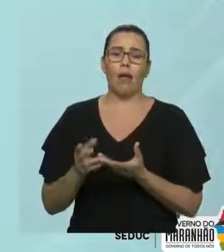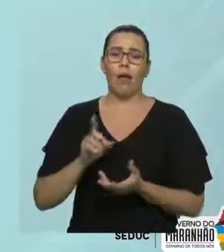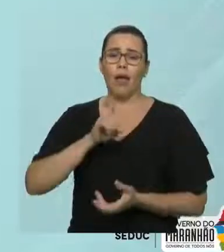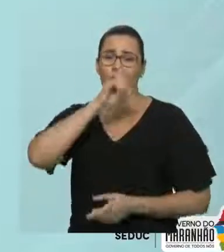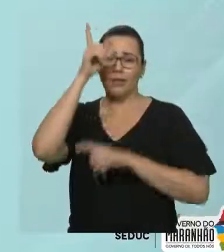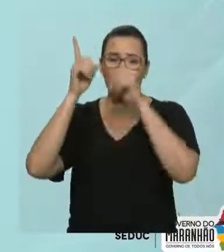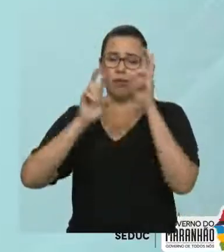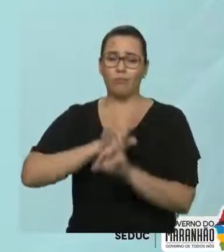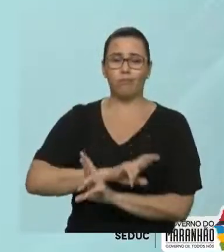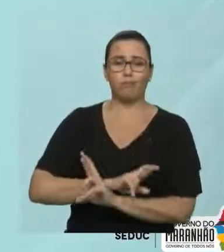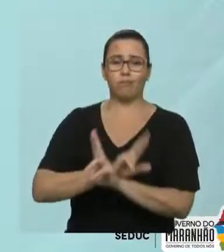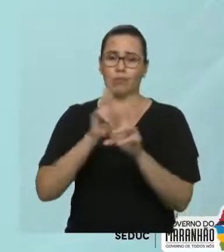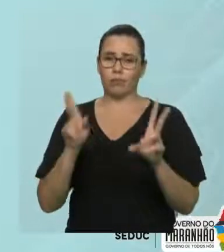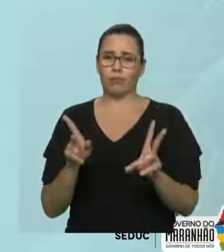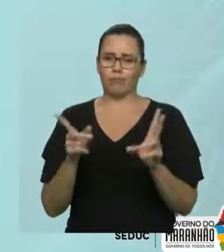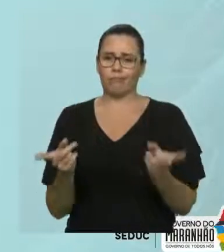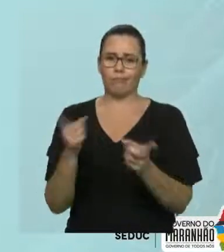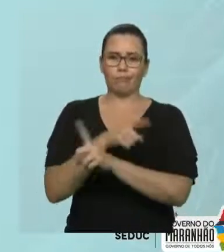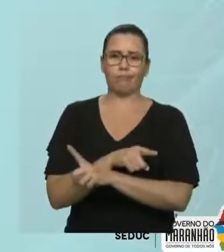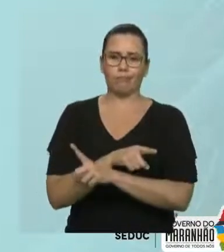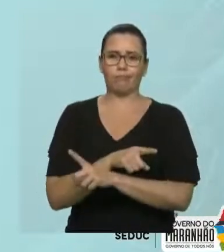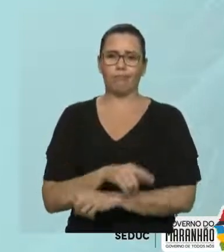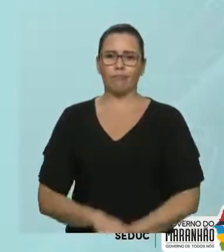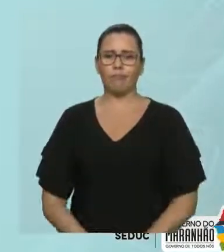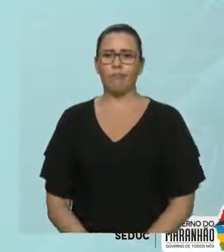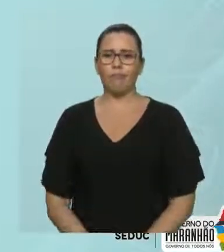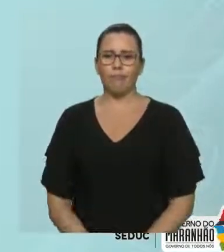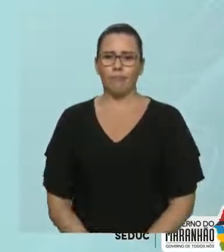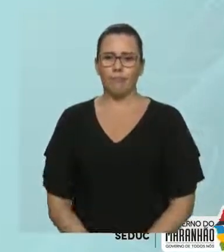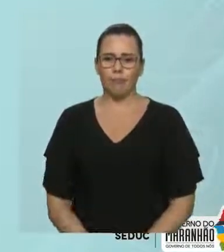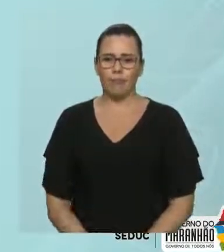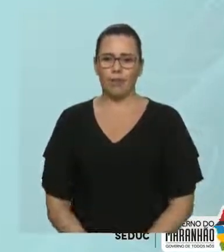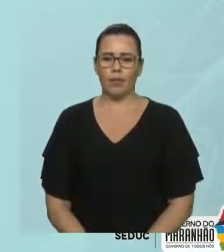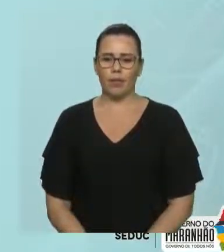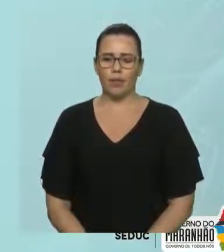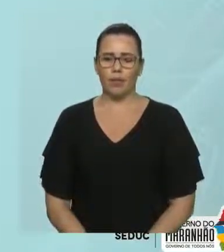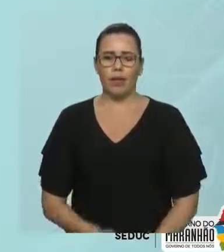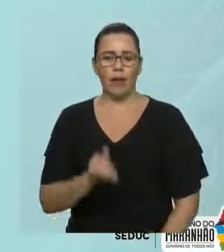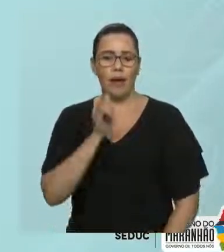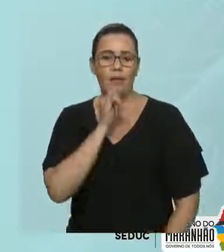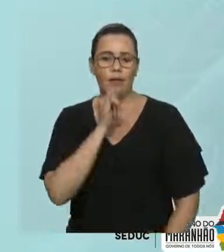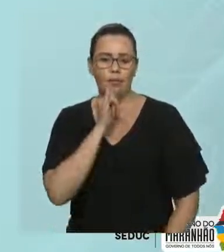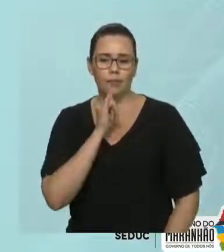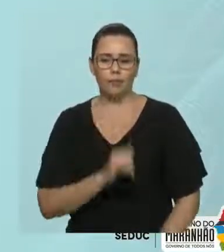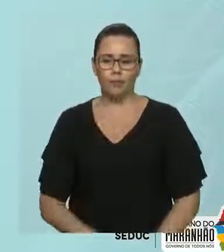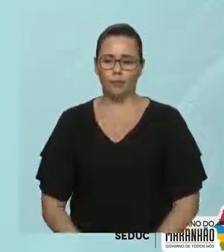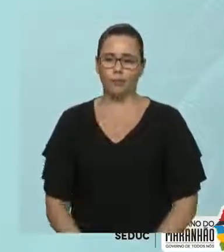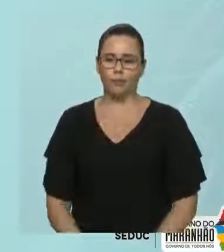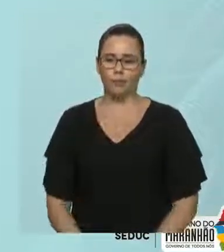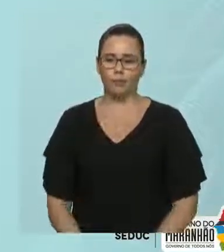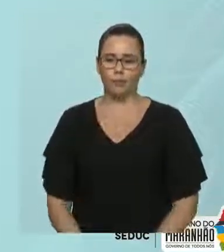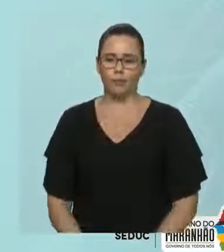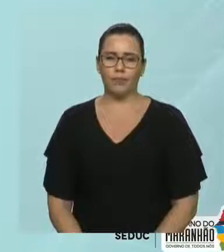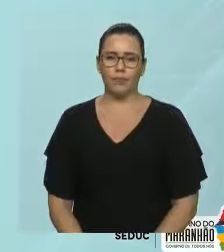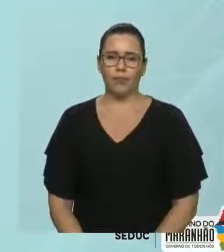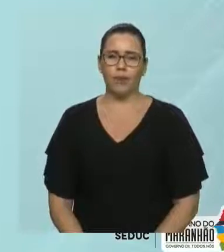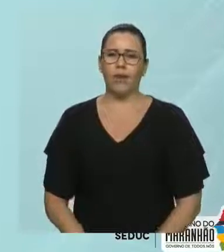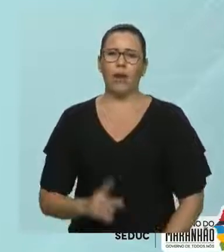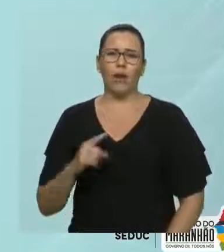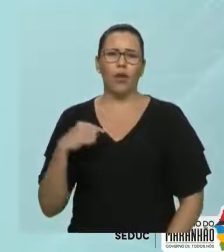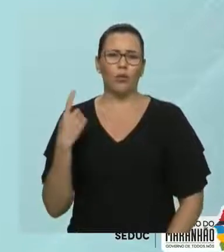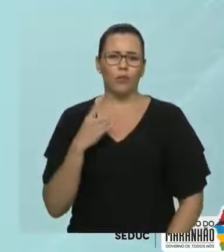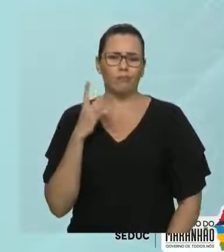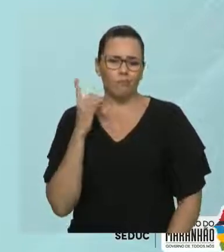Vejamos o exemplo. Nós completamos no exemplo que nós vimos, o fragmento do texto. Não é isso, gente? Vamos